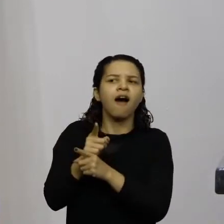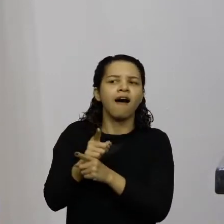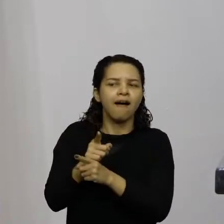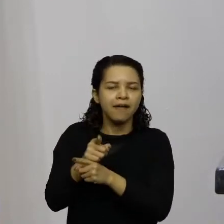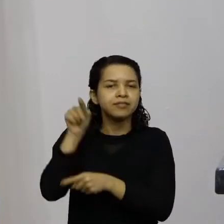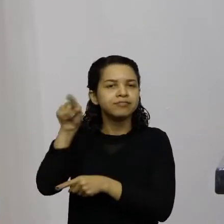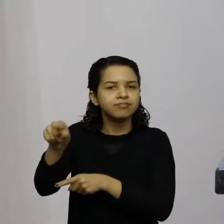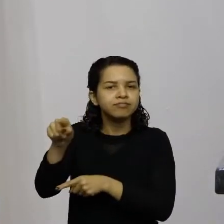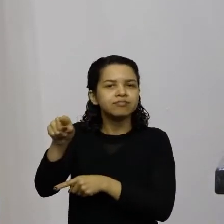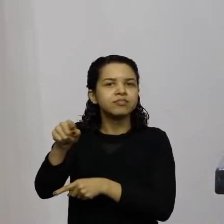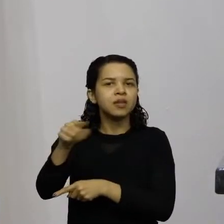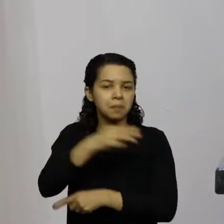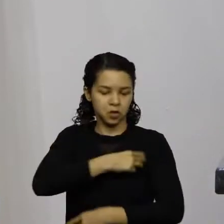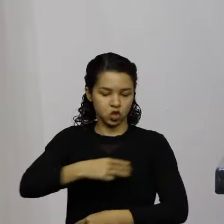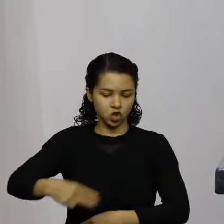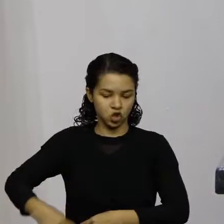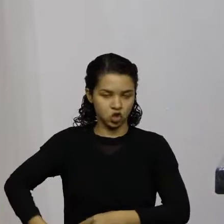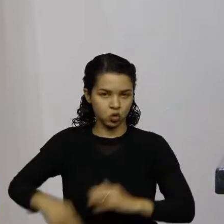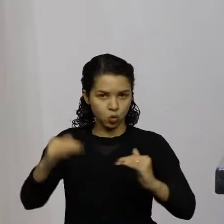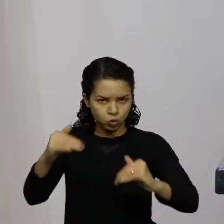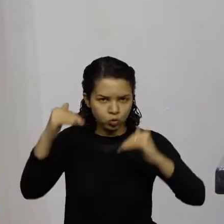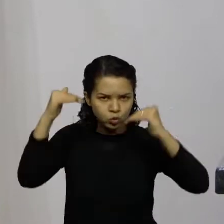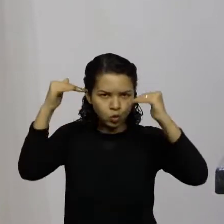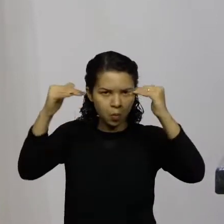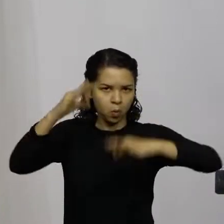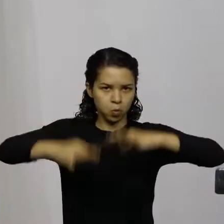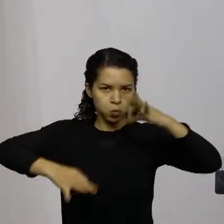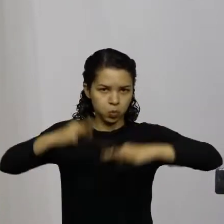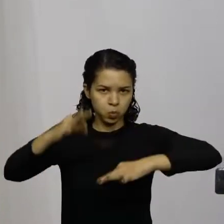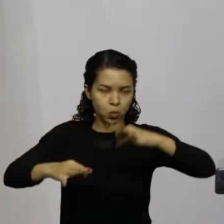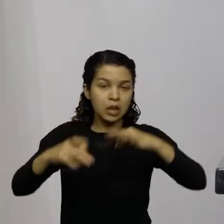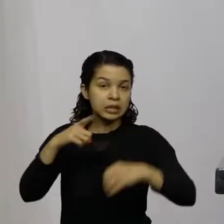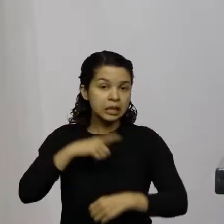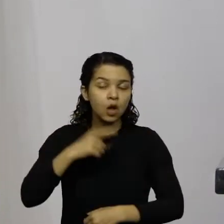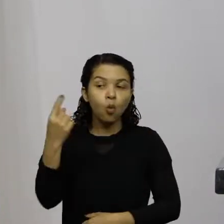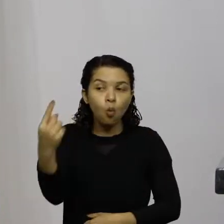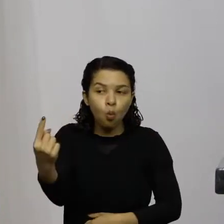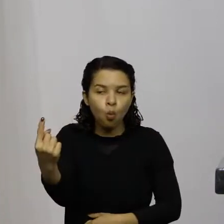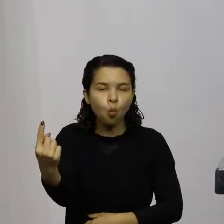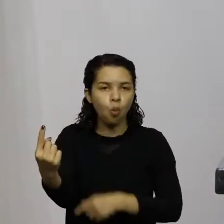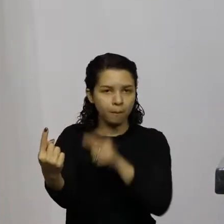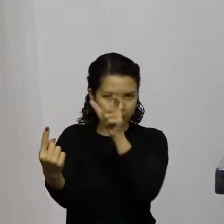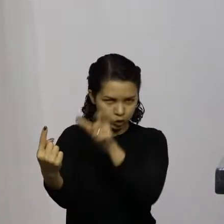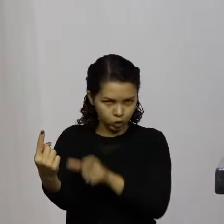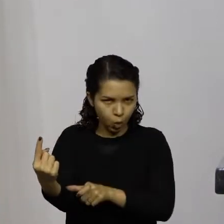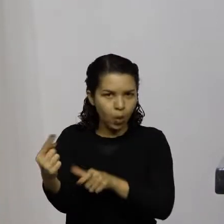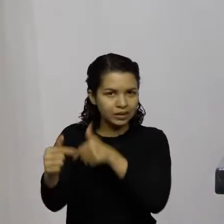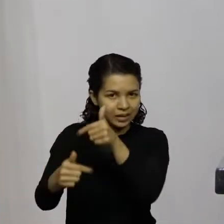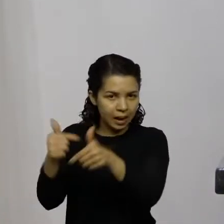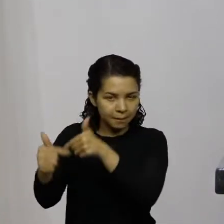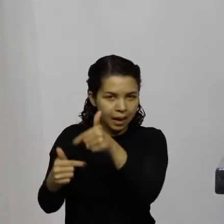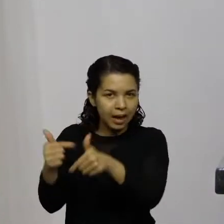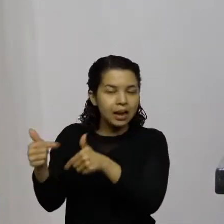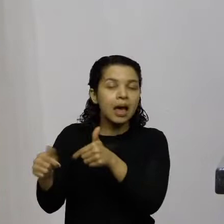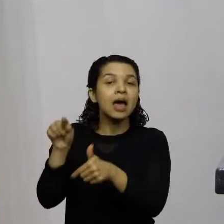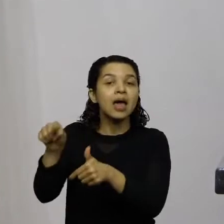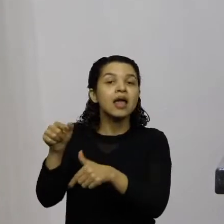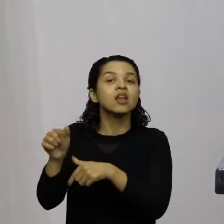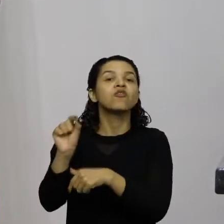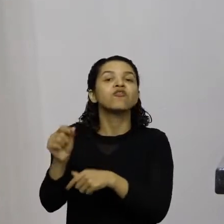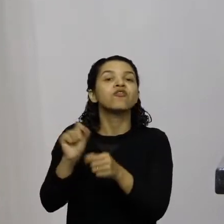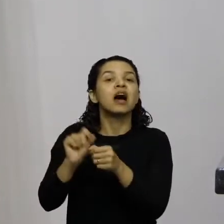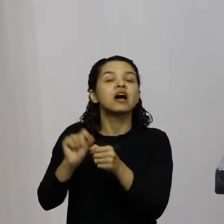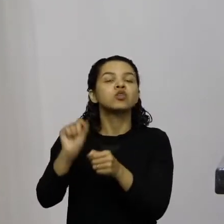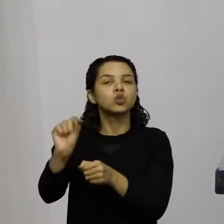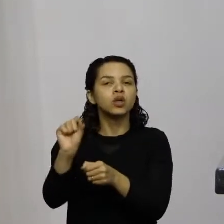corte tem um funcionário que a única coisa que eles fazem é arrumar a